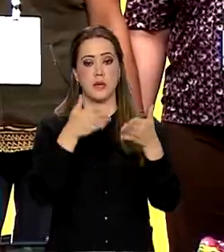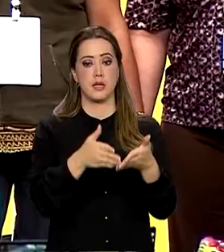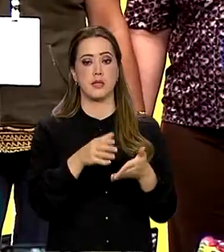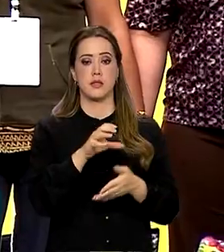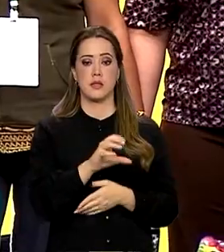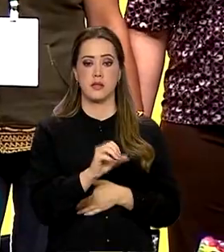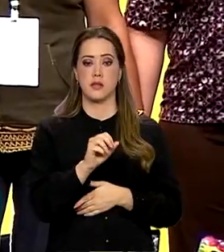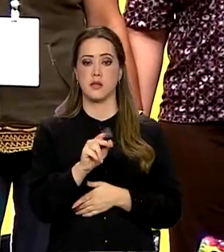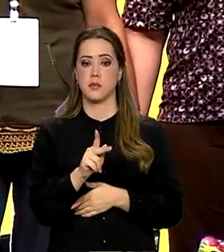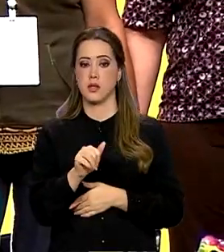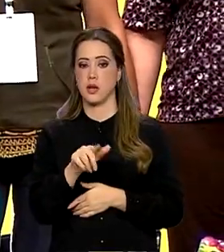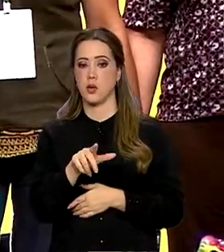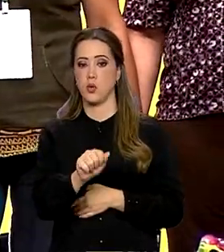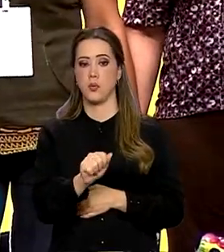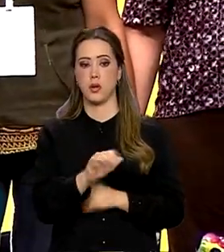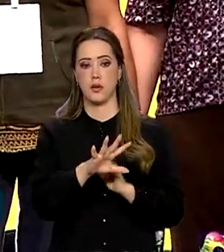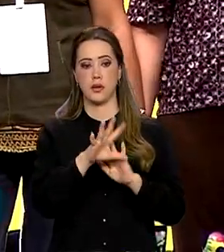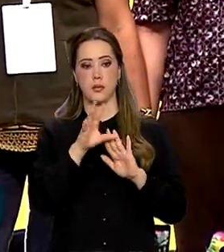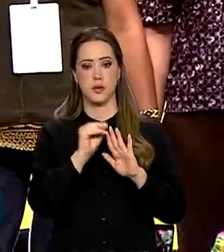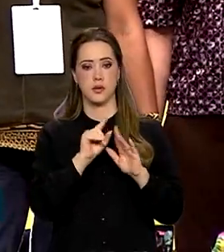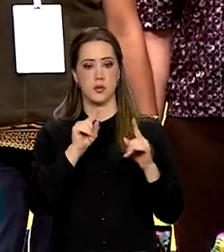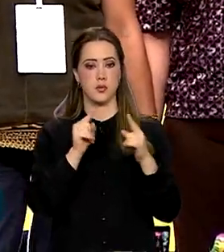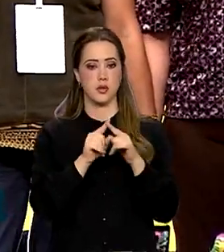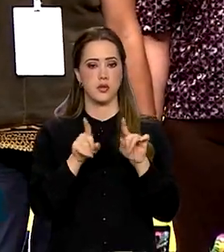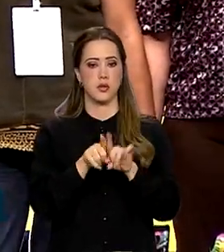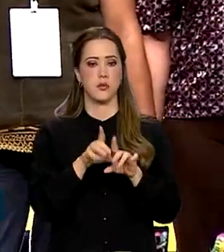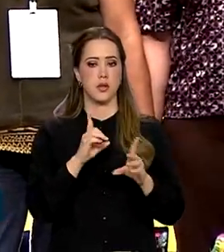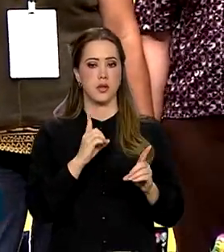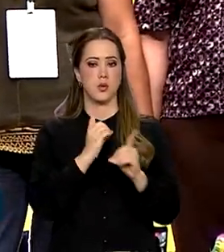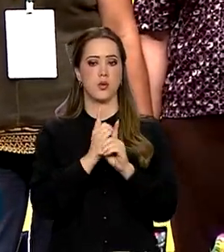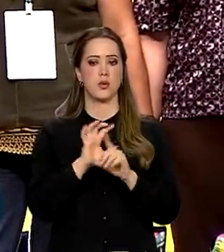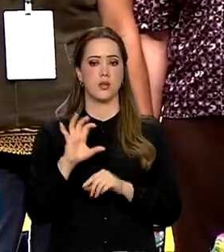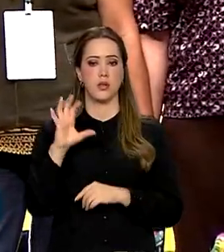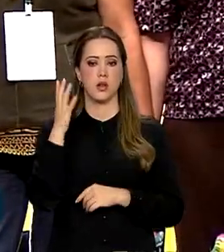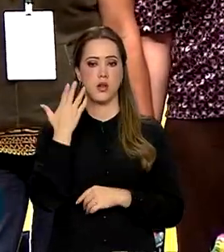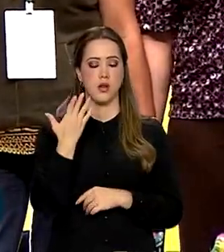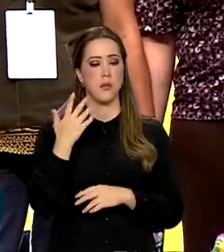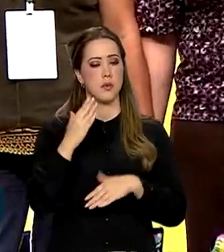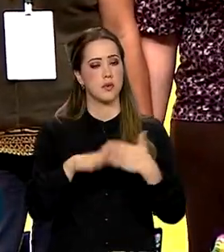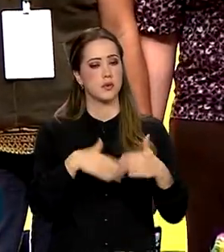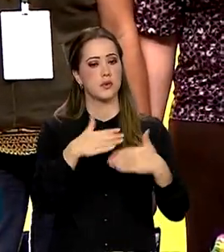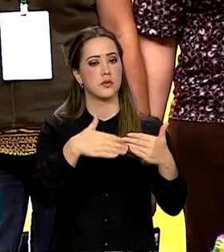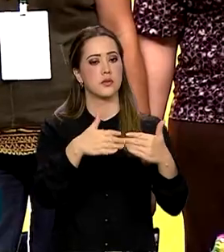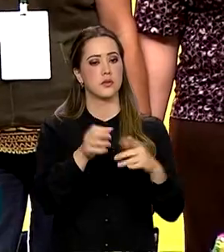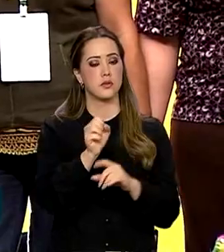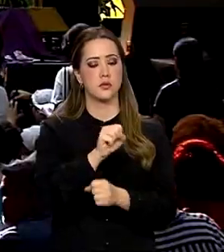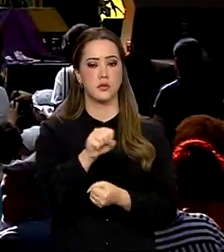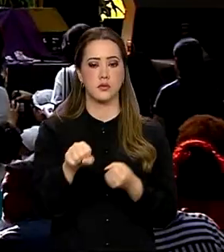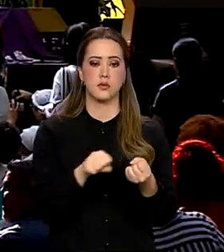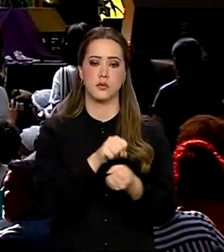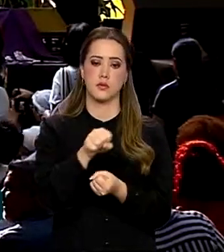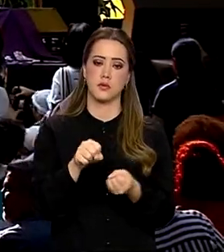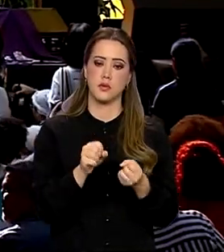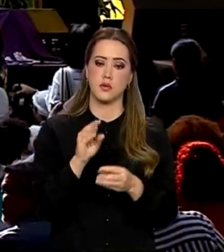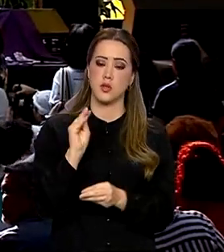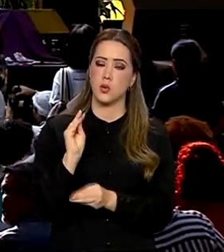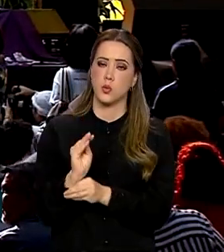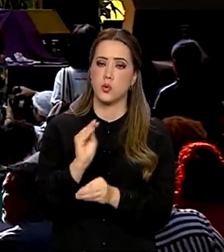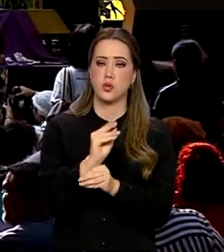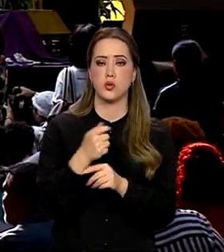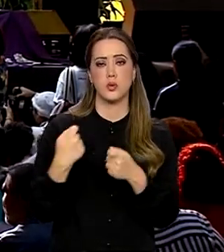Segundo o governo, objetivo também é encontrar soluções para um desenvolvimento sustentável que atenda às